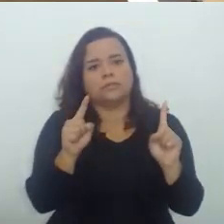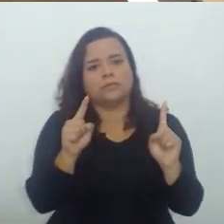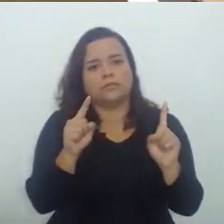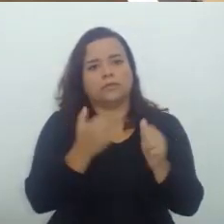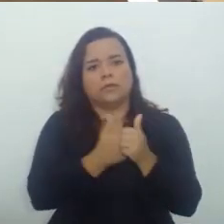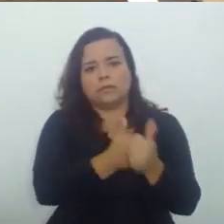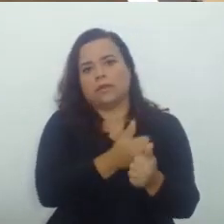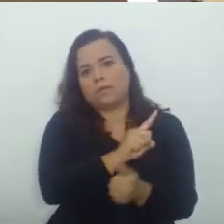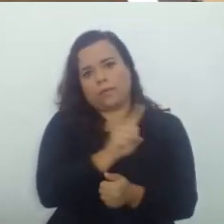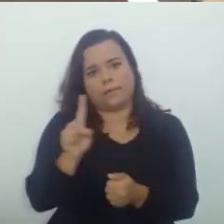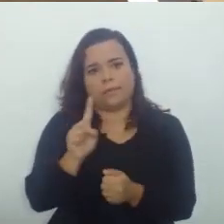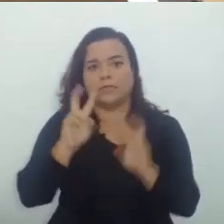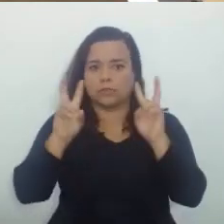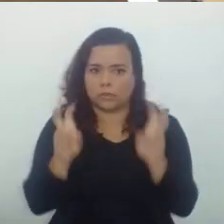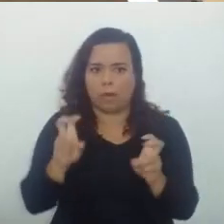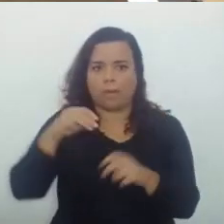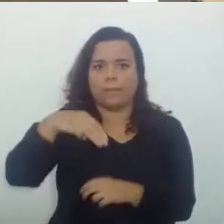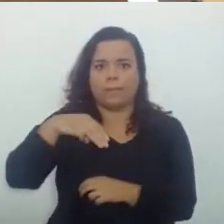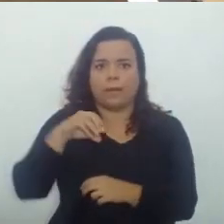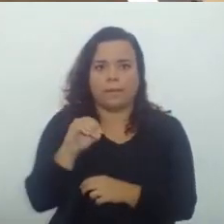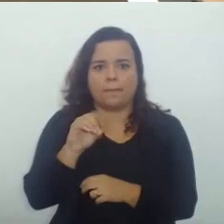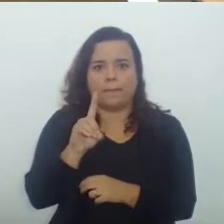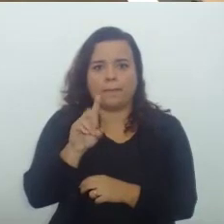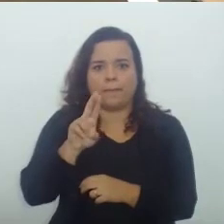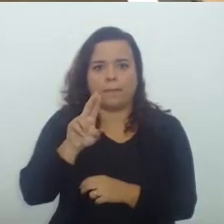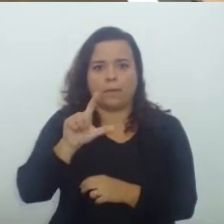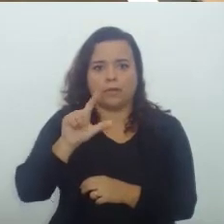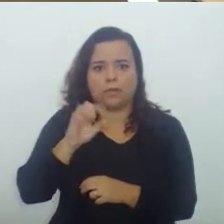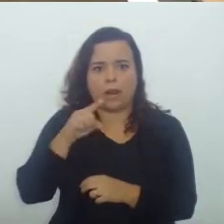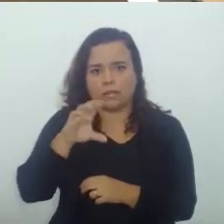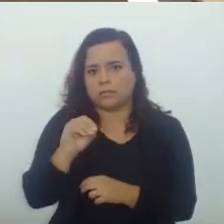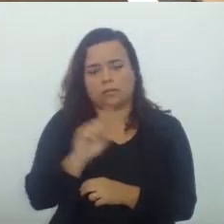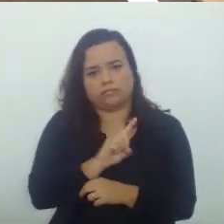A modulação O desembargador Não modula